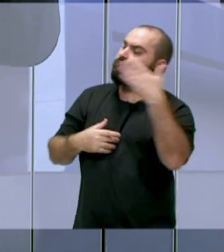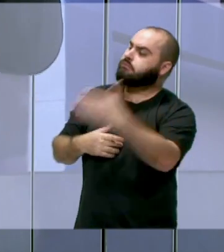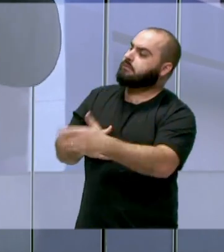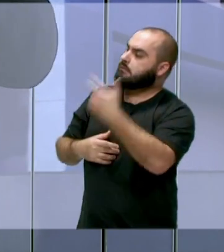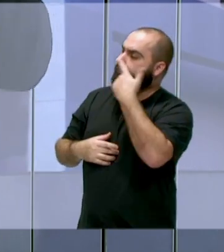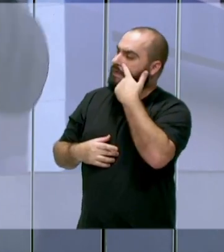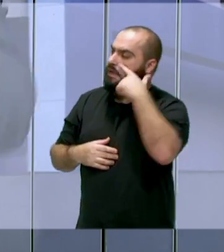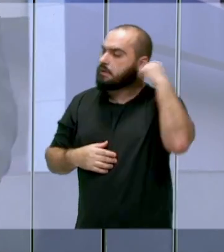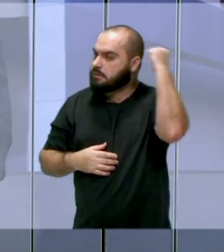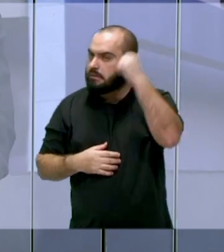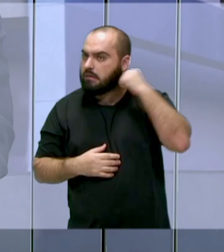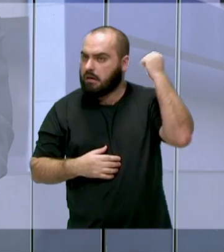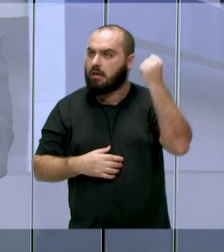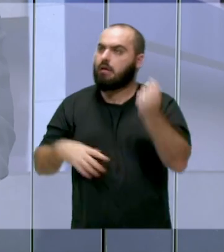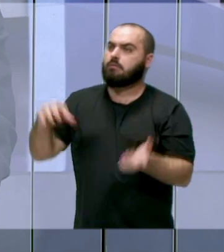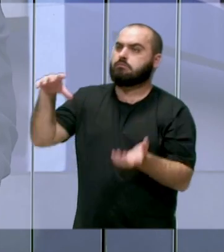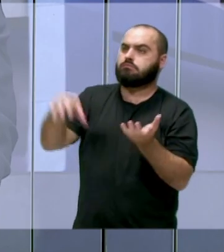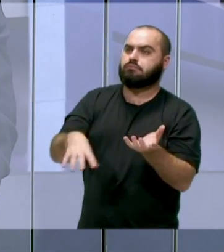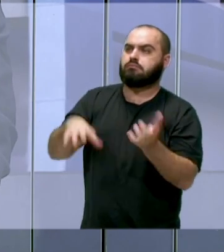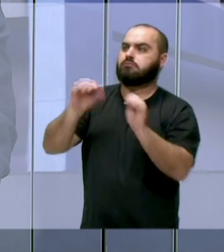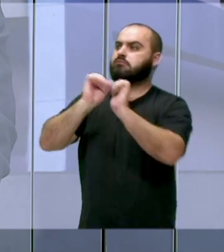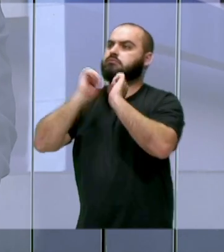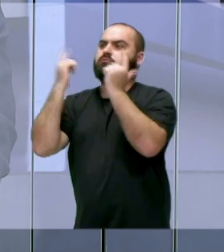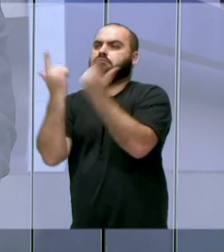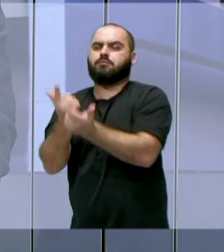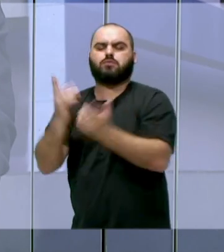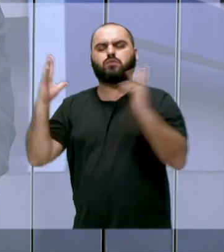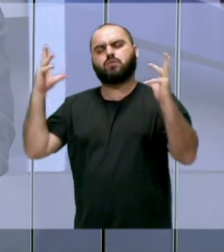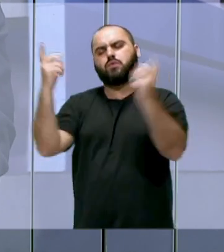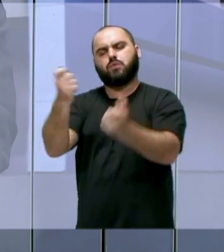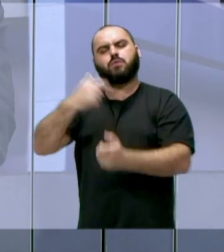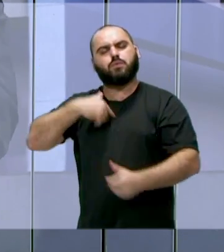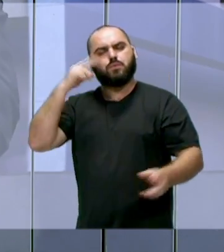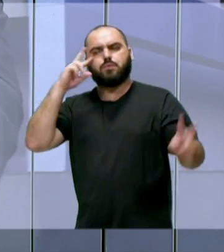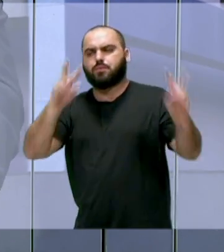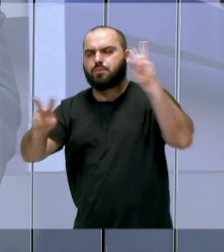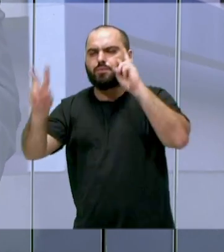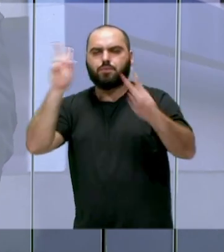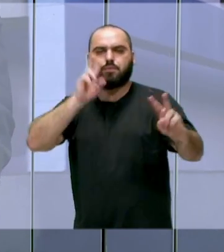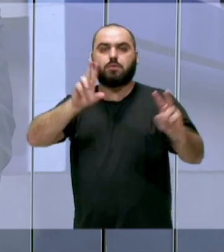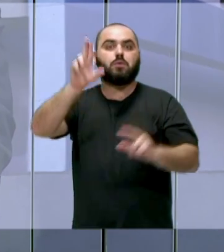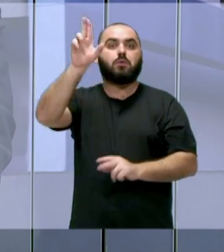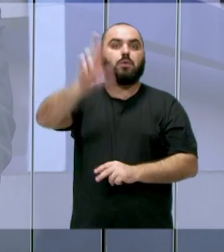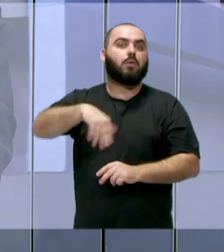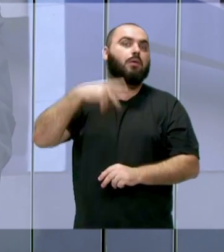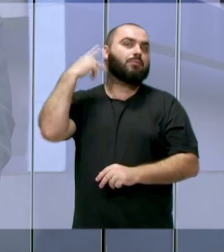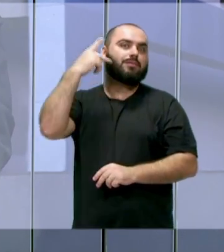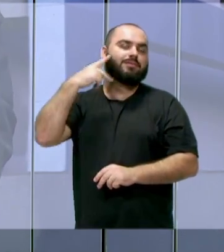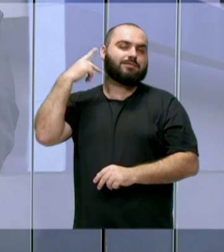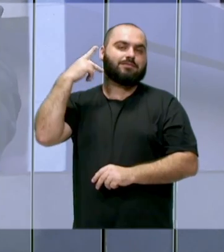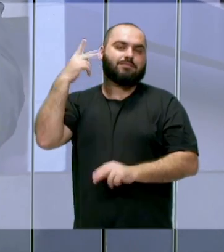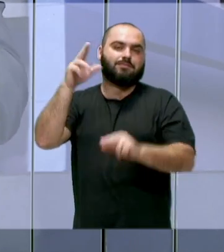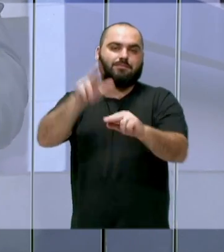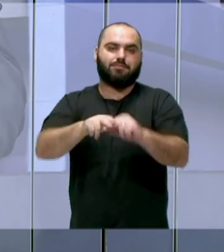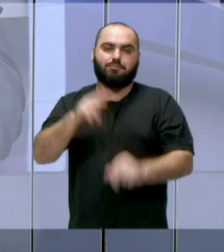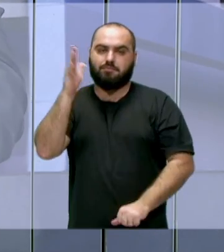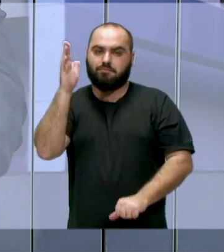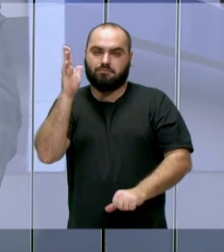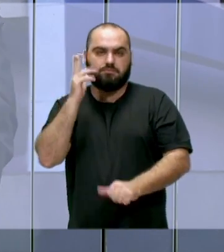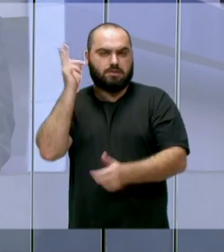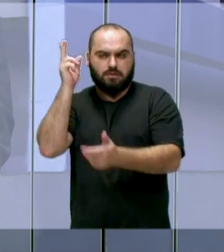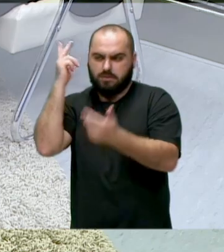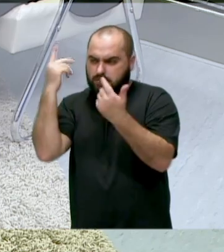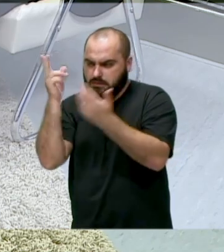Senado, a Câmara de Deputados, a Assembleia e isso aqui nunca tinha sido político. Então a gente, pela primeira vez, sempre trabalhei no